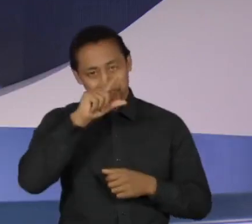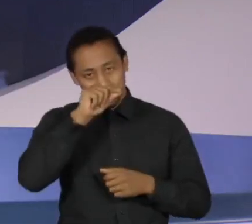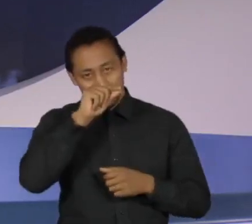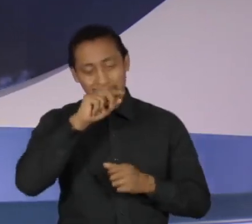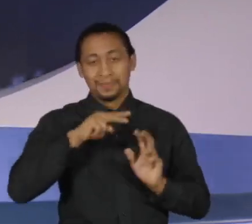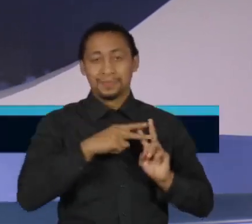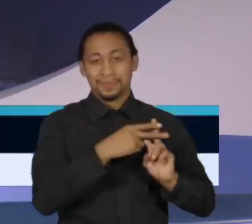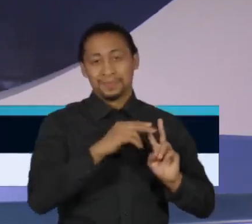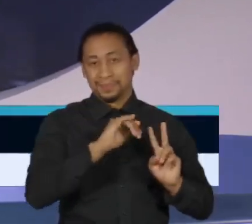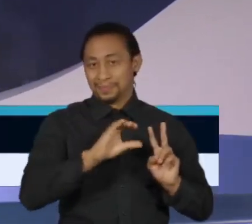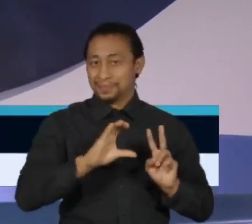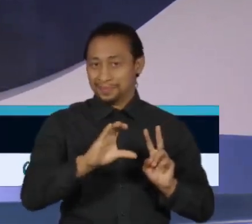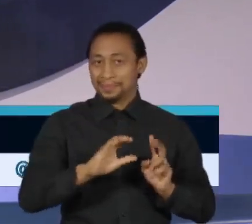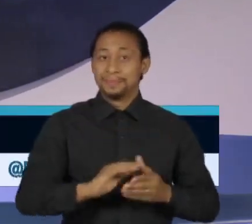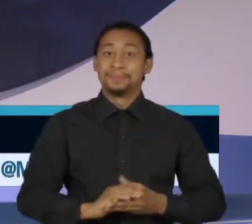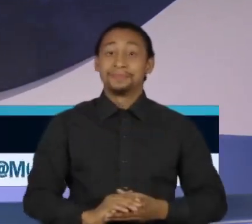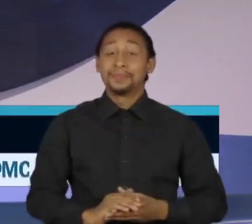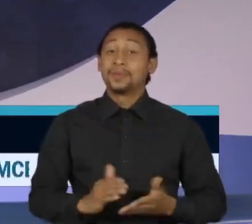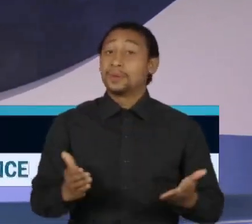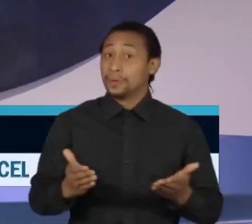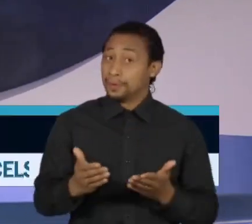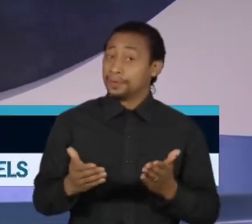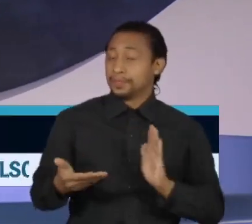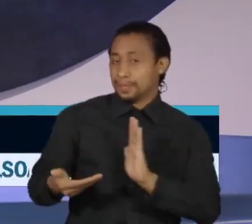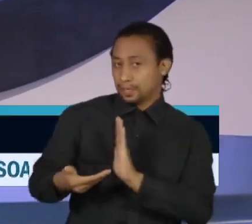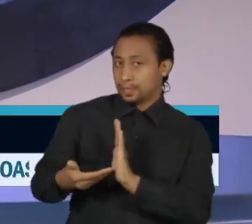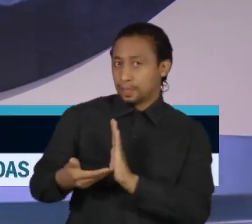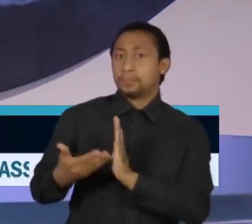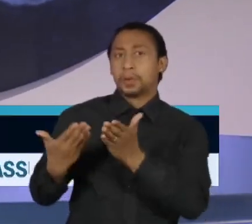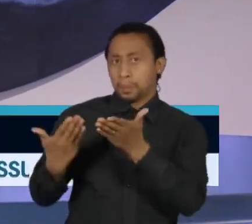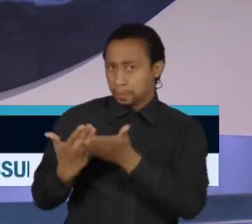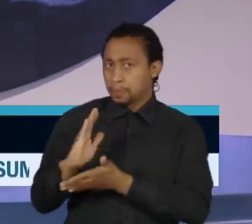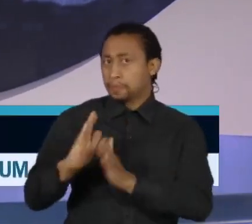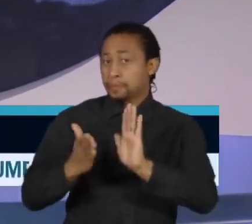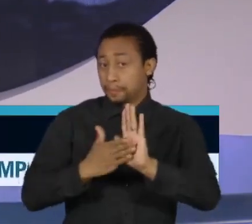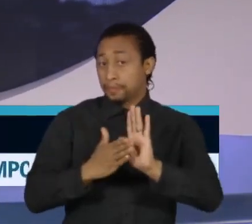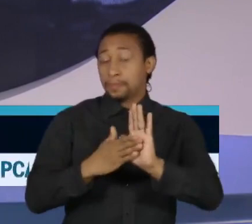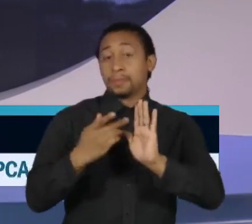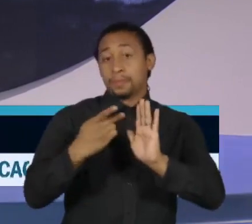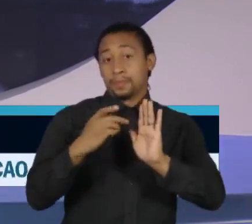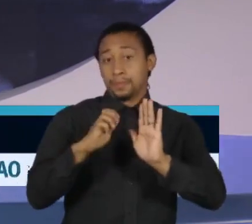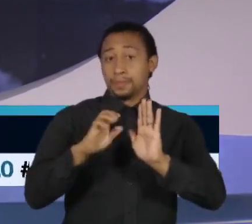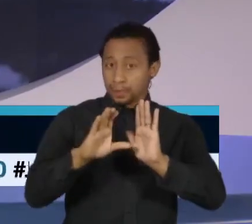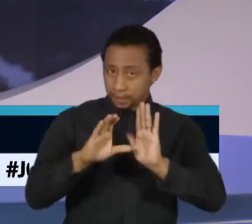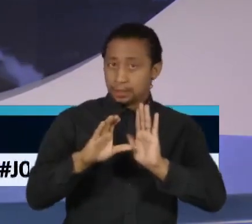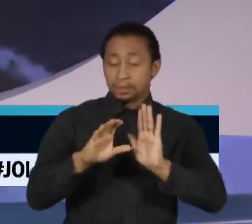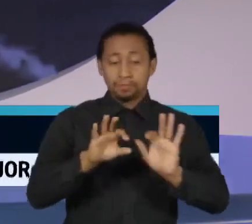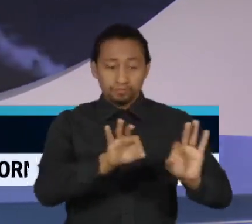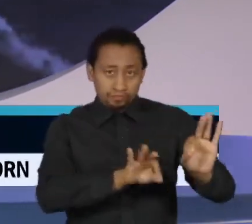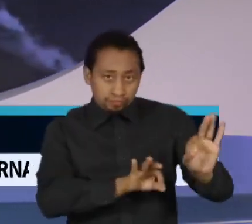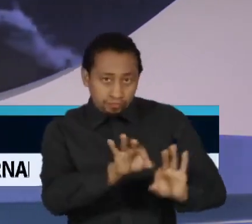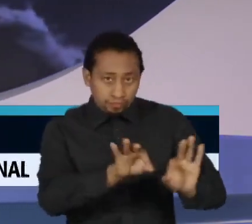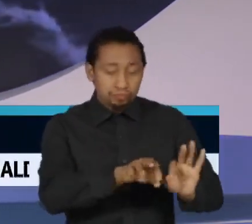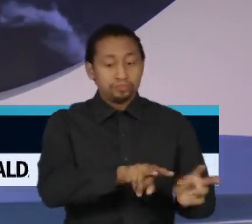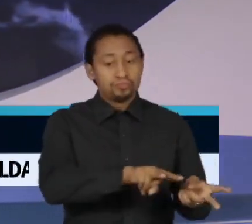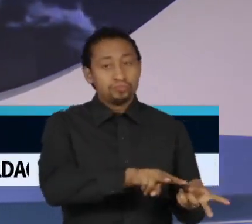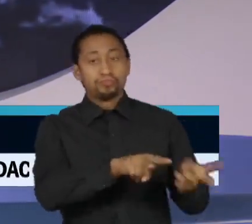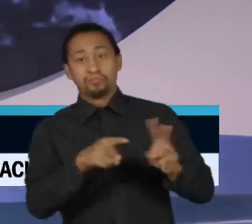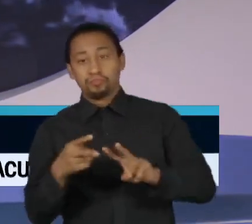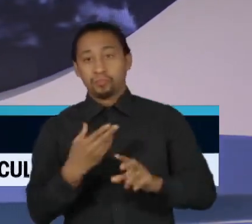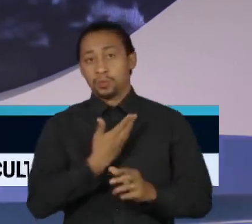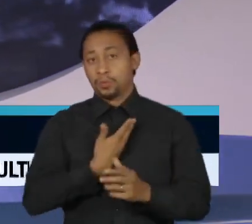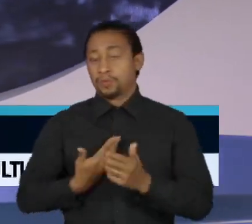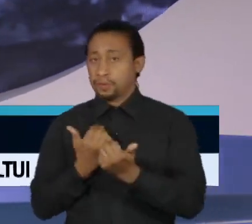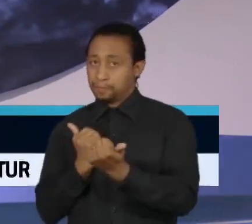A Câmara aprovou hoje a PEC da Transição. As mudanças recompõem o orçamento do ano que vem e garantem o pagamento de